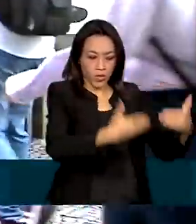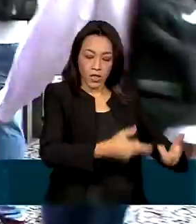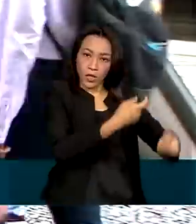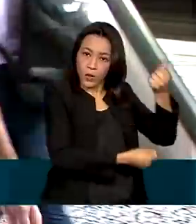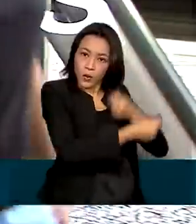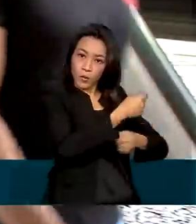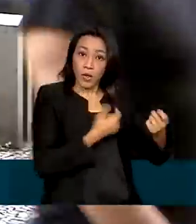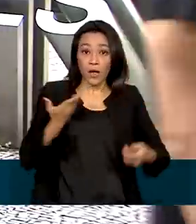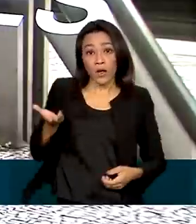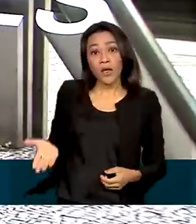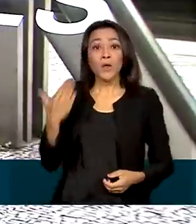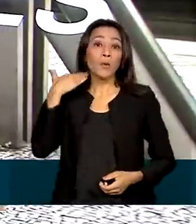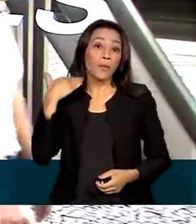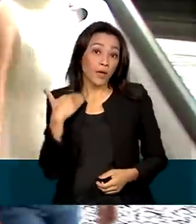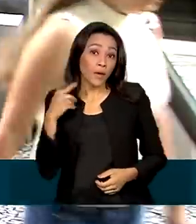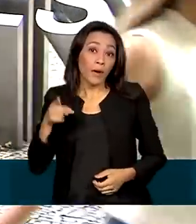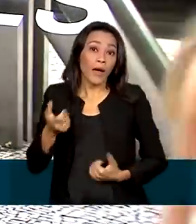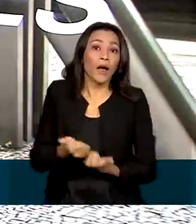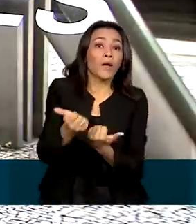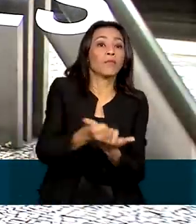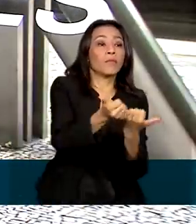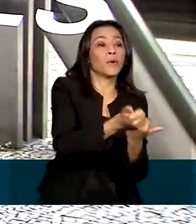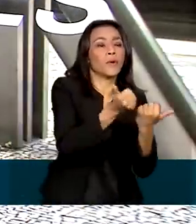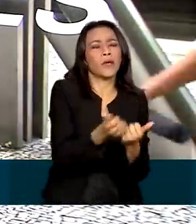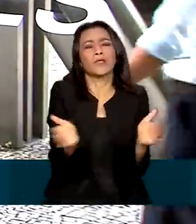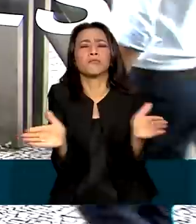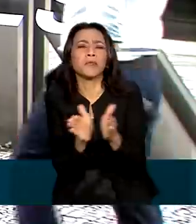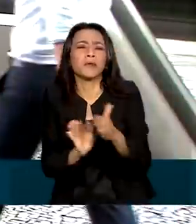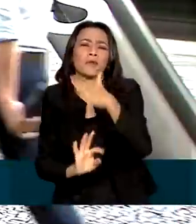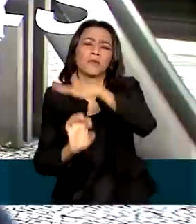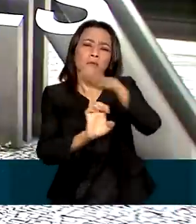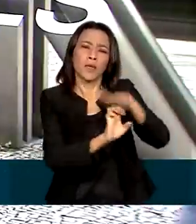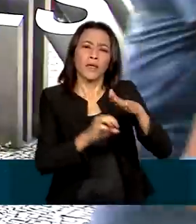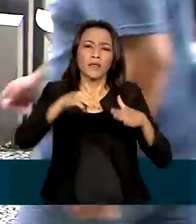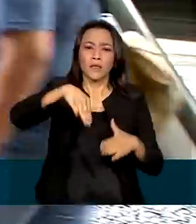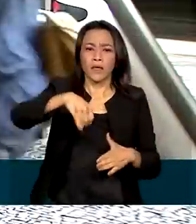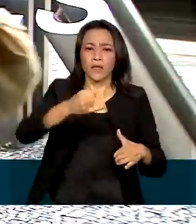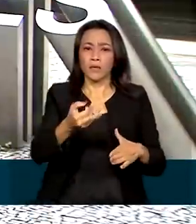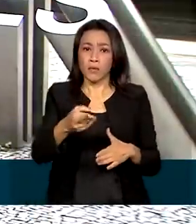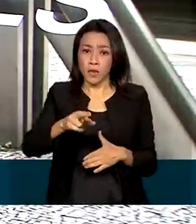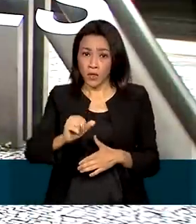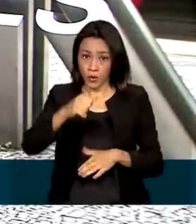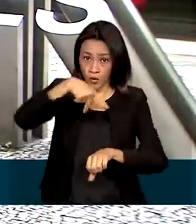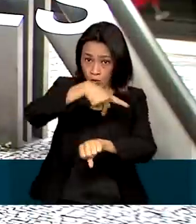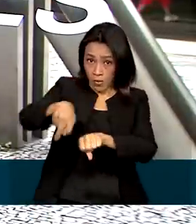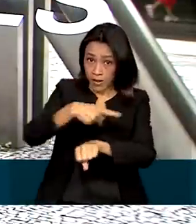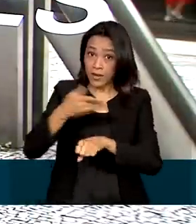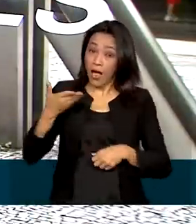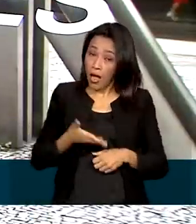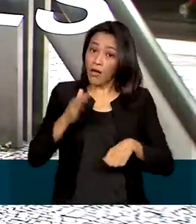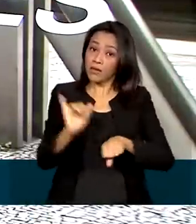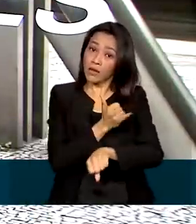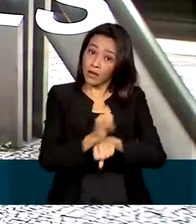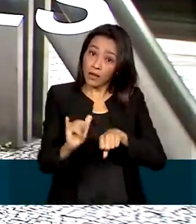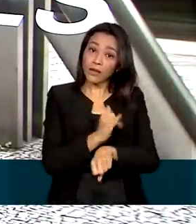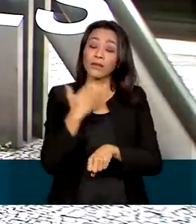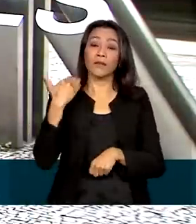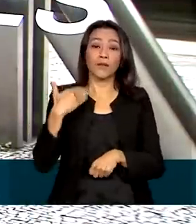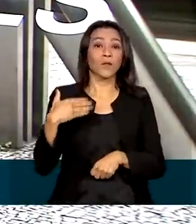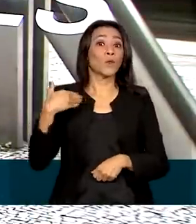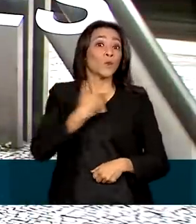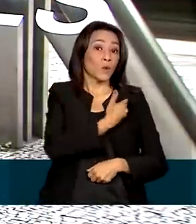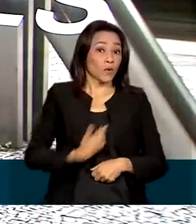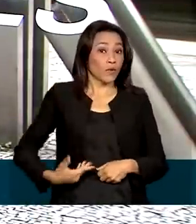principais financiadores de micro, pequenas e médias empresas do país. É também o principal instrumento do governo federal para o financiamento